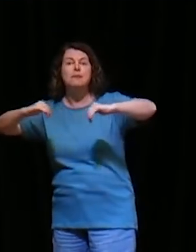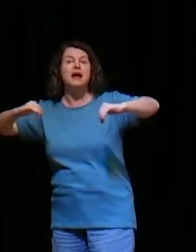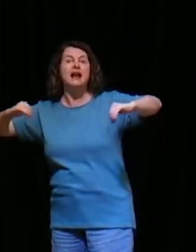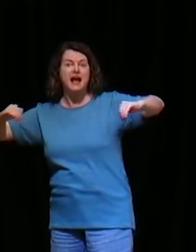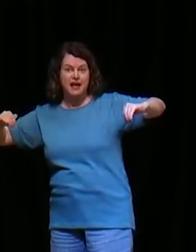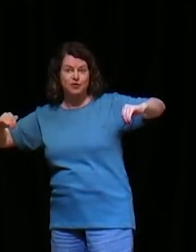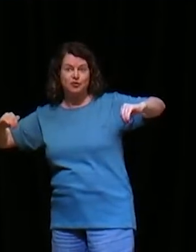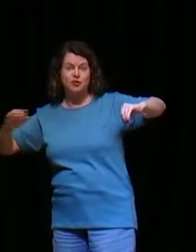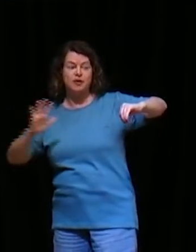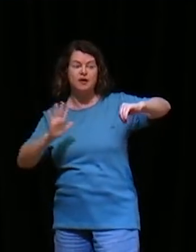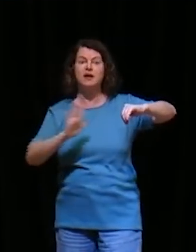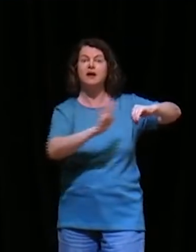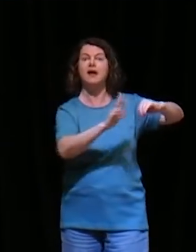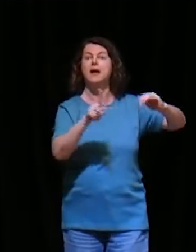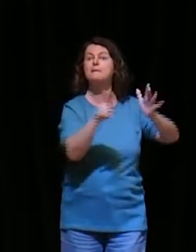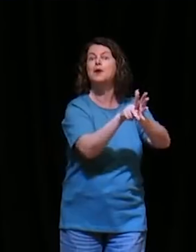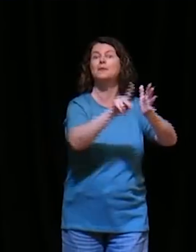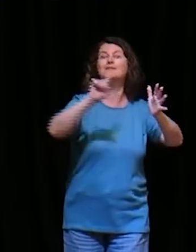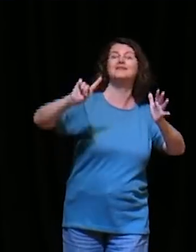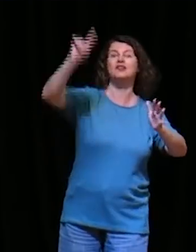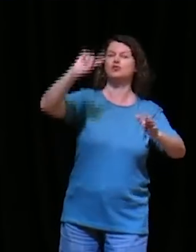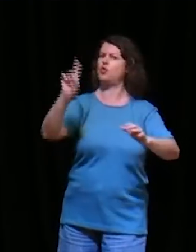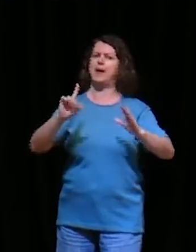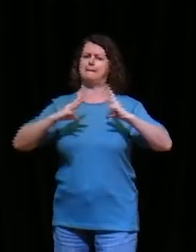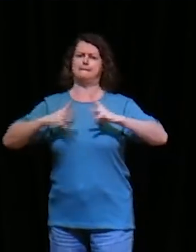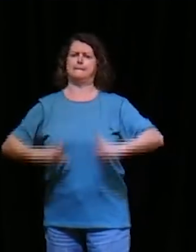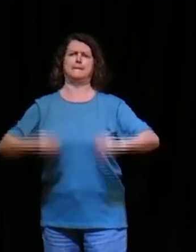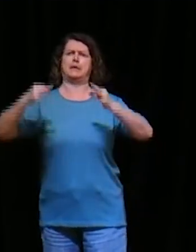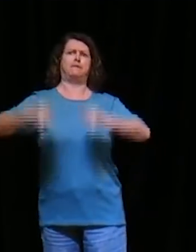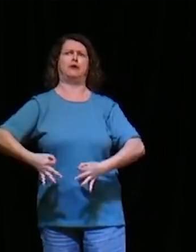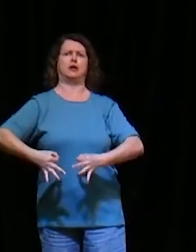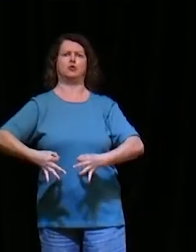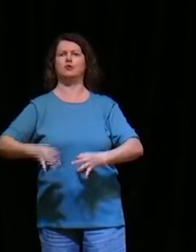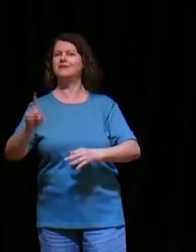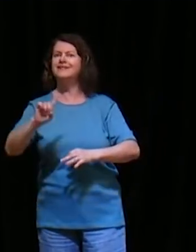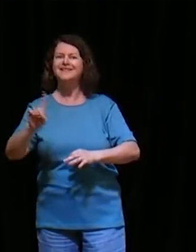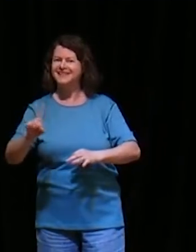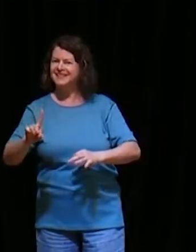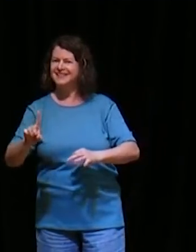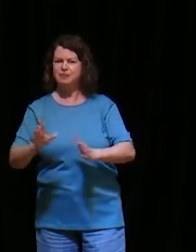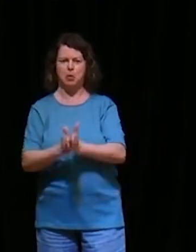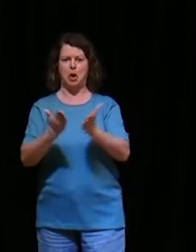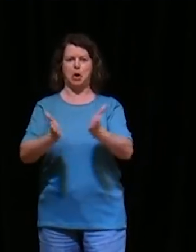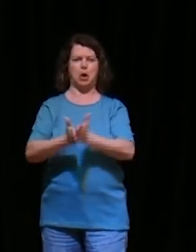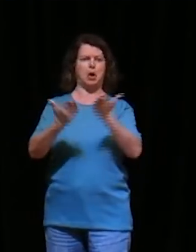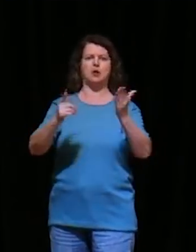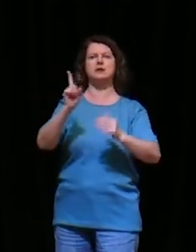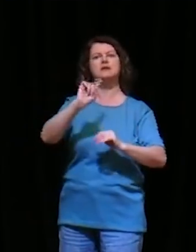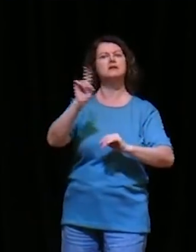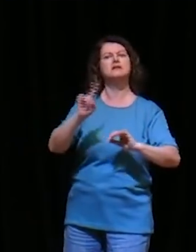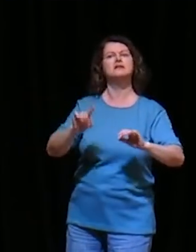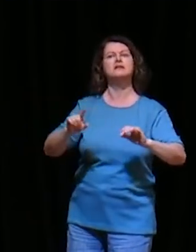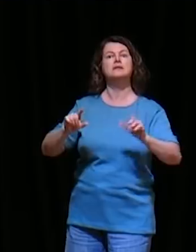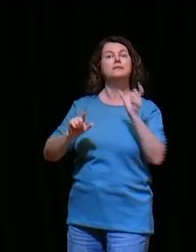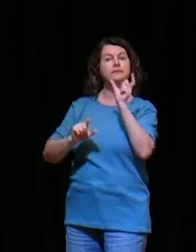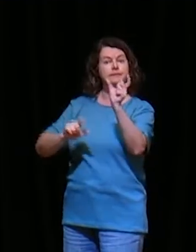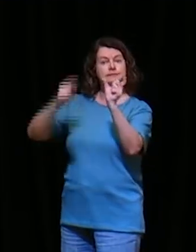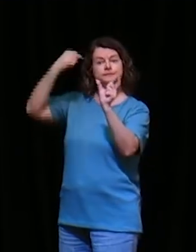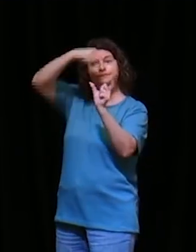não são milagreiros, a Bíblia não chama santos, milagreiros, a Bíblia, a palavra santo, significa,